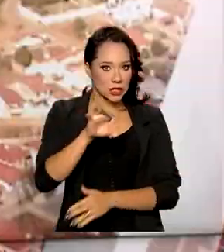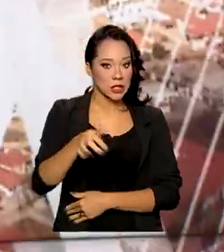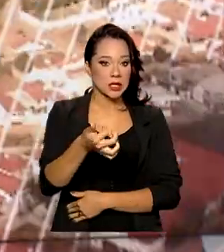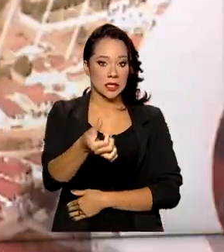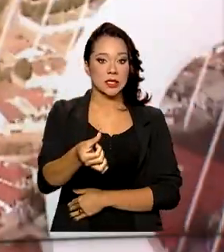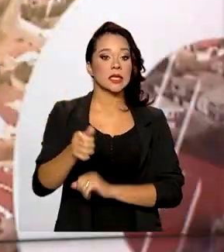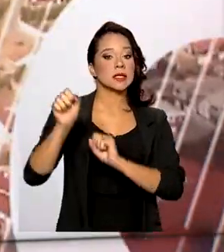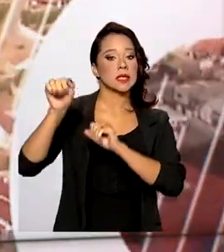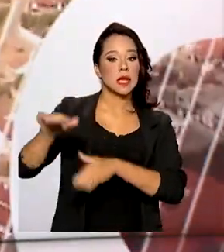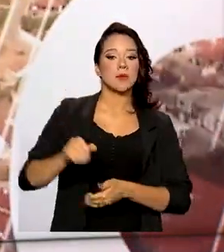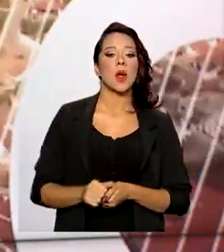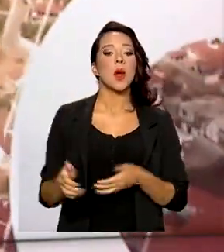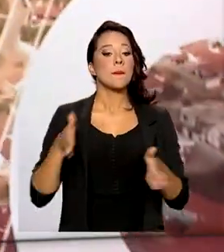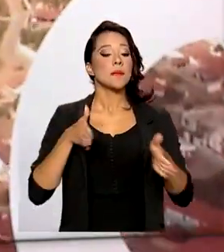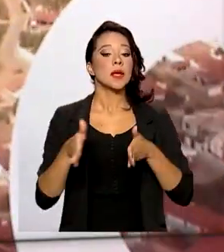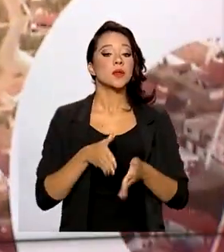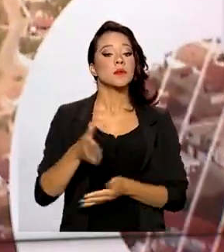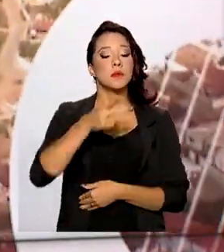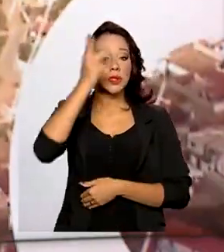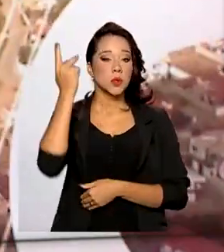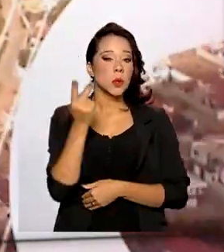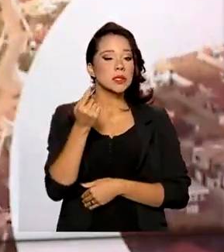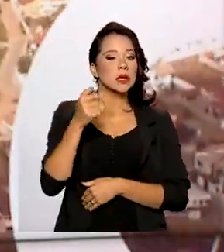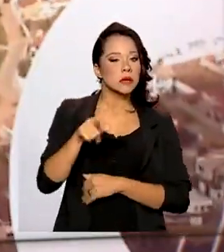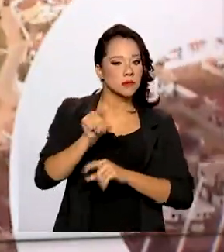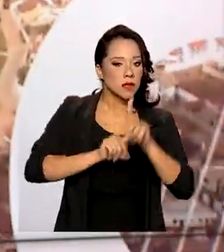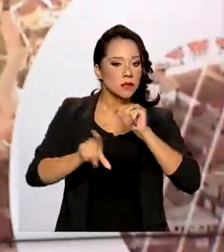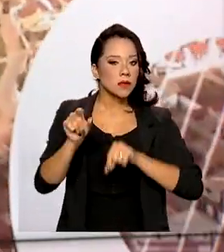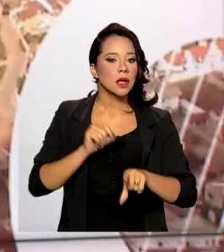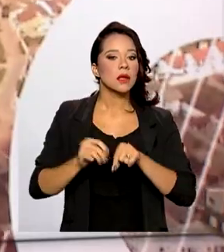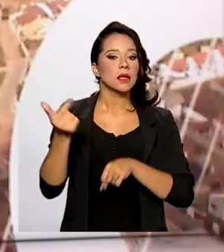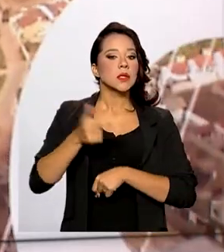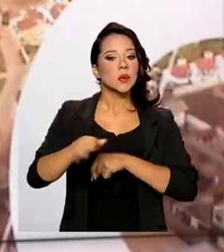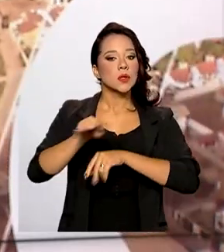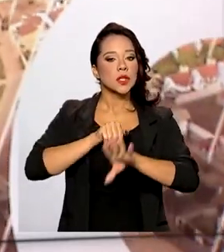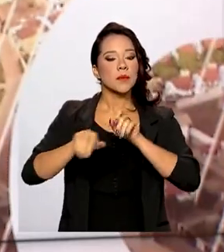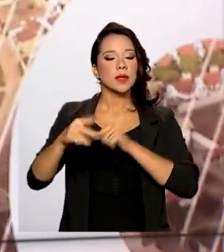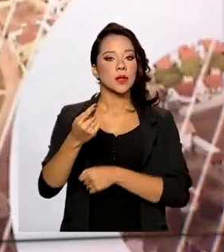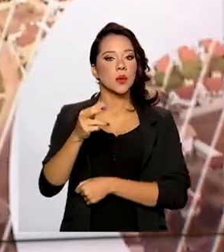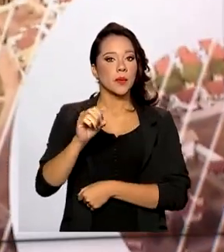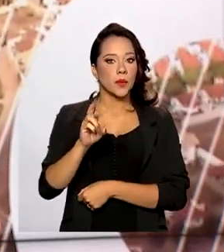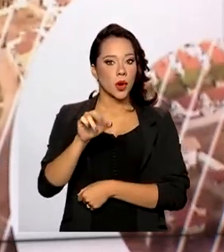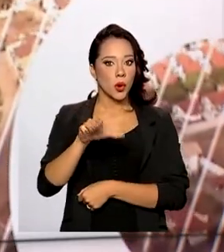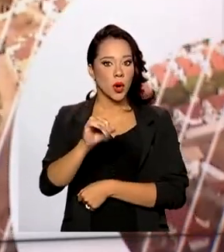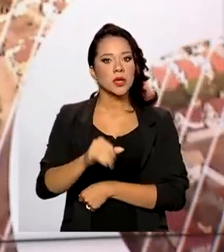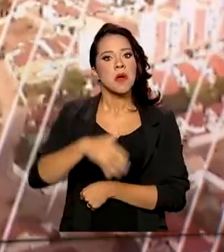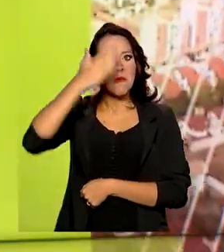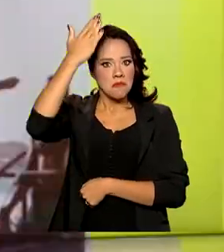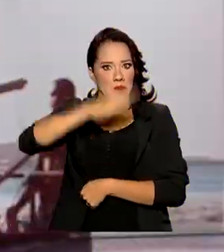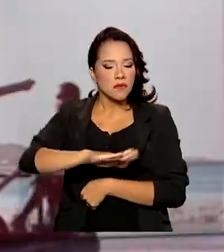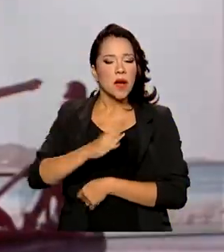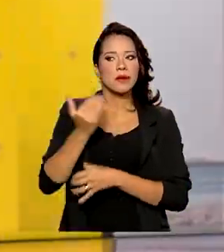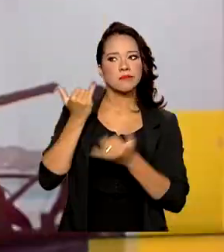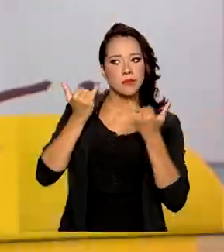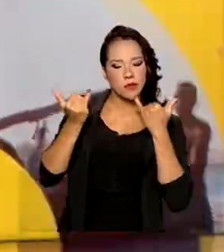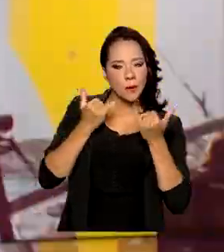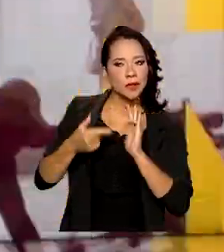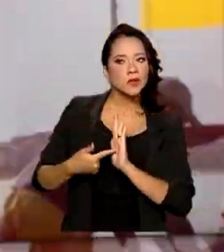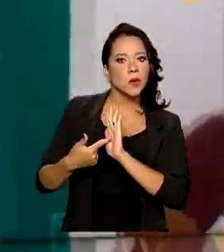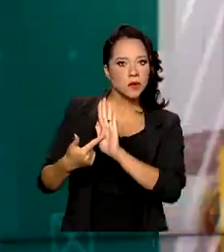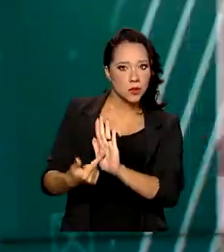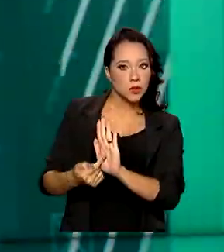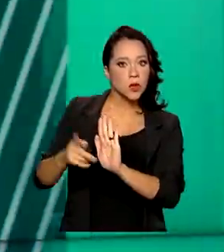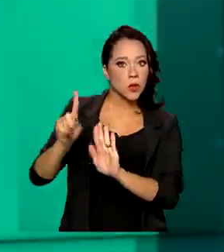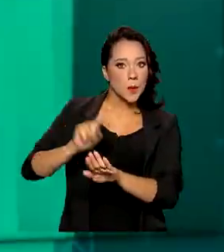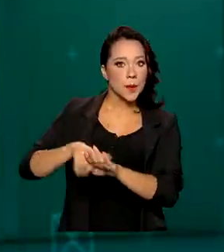16 de setembro, o prazo para os candidatos pré-selecionados na segunda chamada do ProUni comprovarem as informações prestadas